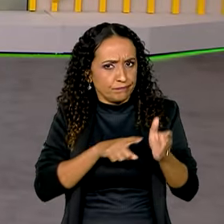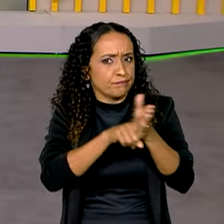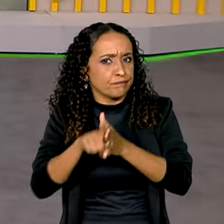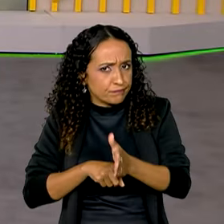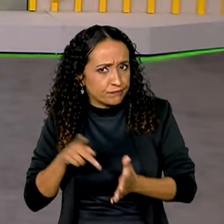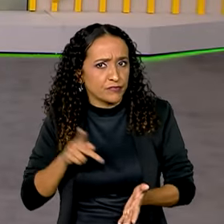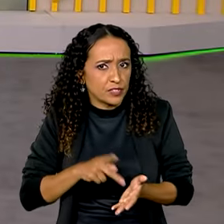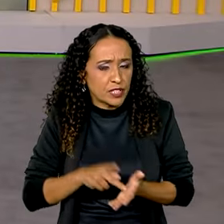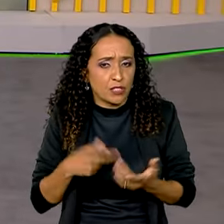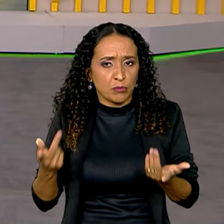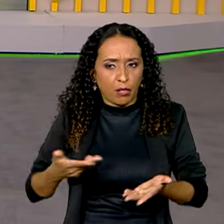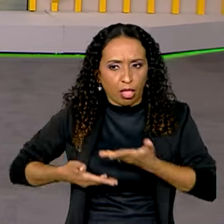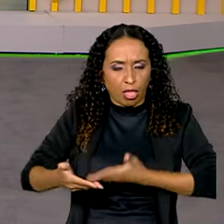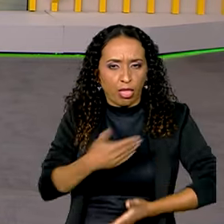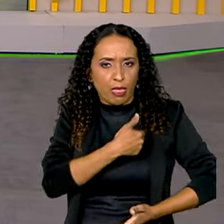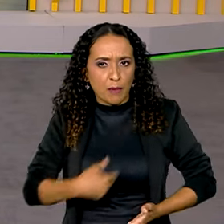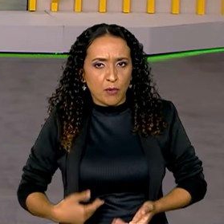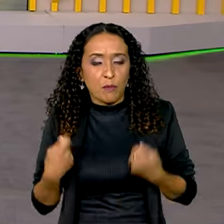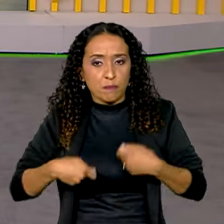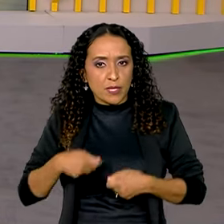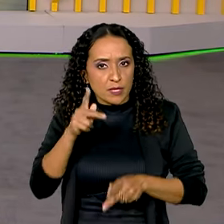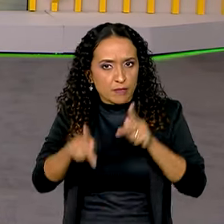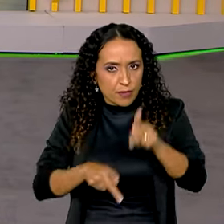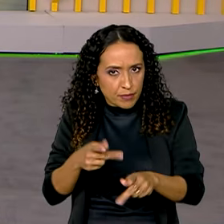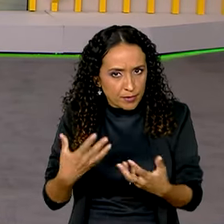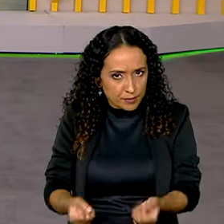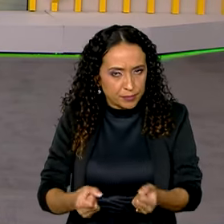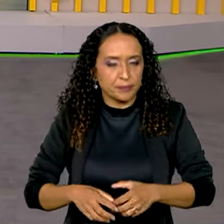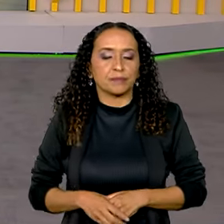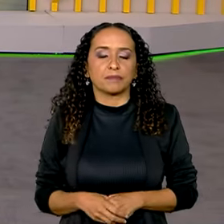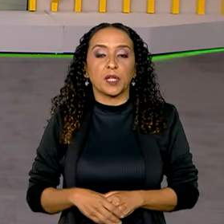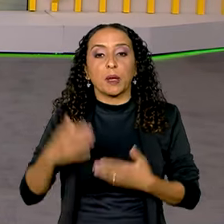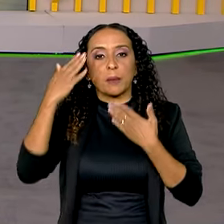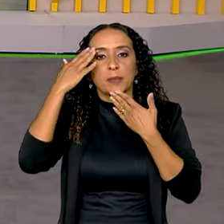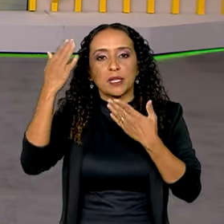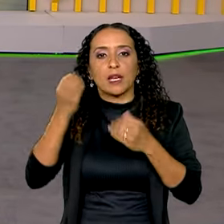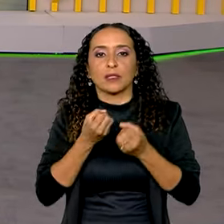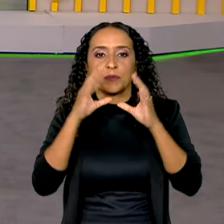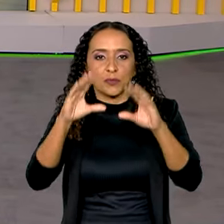mesmo, né? Serviço público tem que chegar na população. Obrigada, Vanessa. Boa noite.